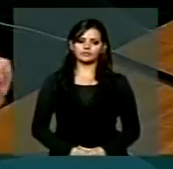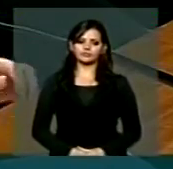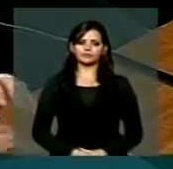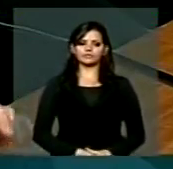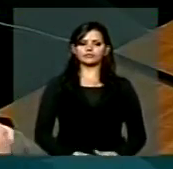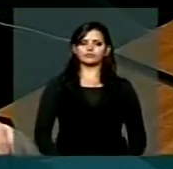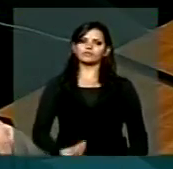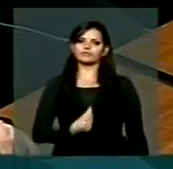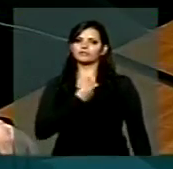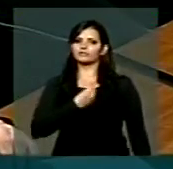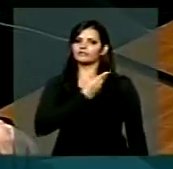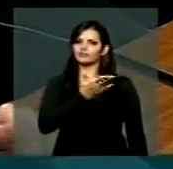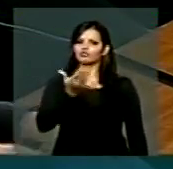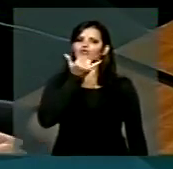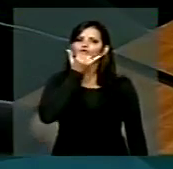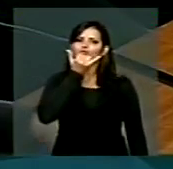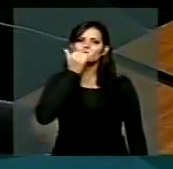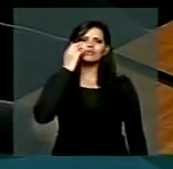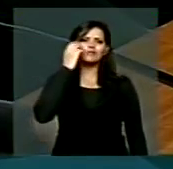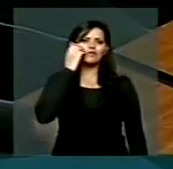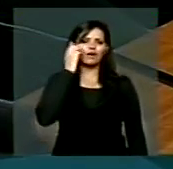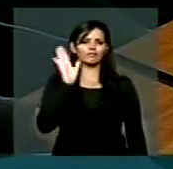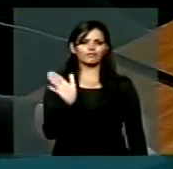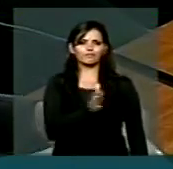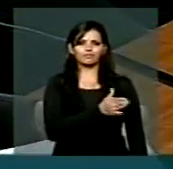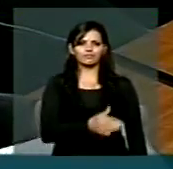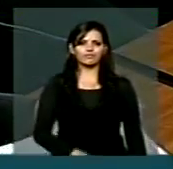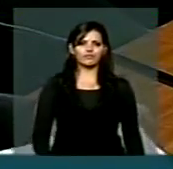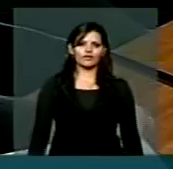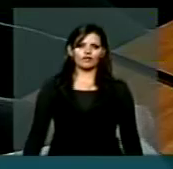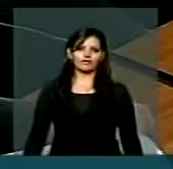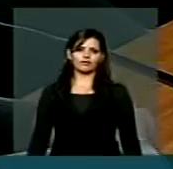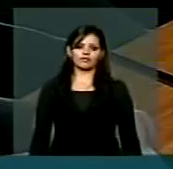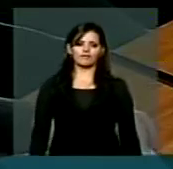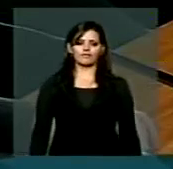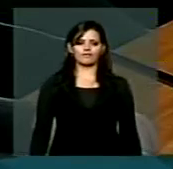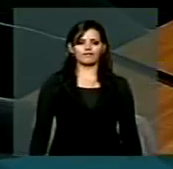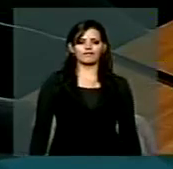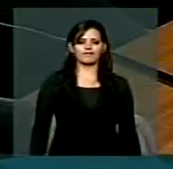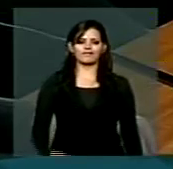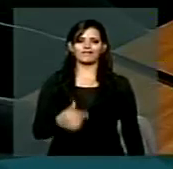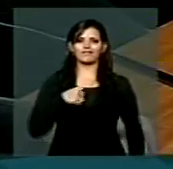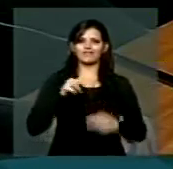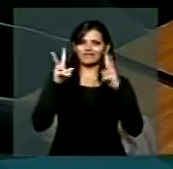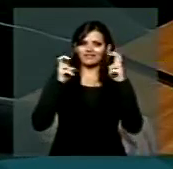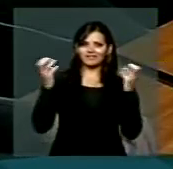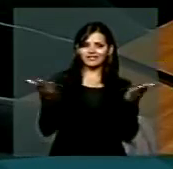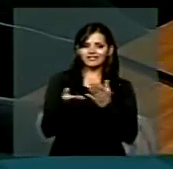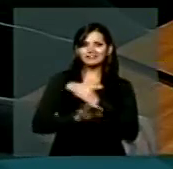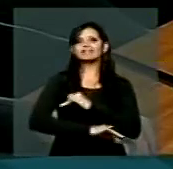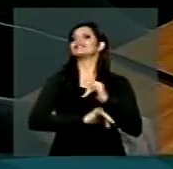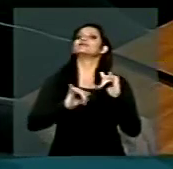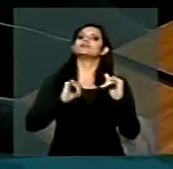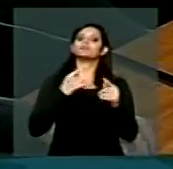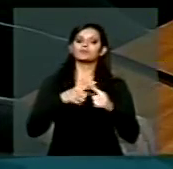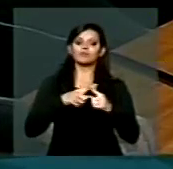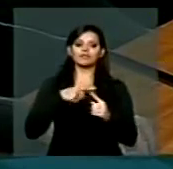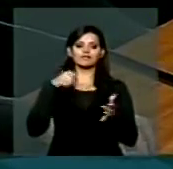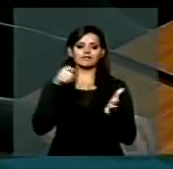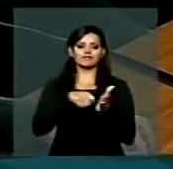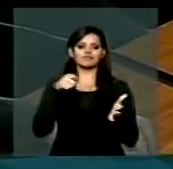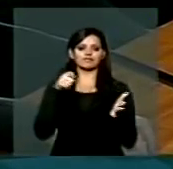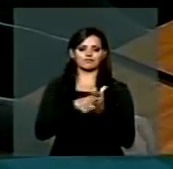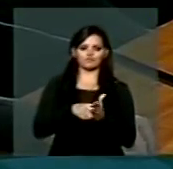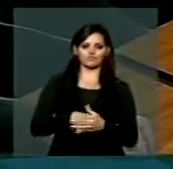com celular ligado, é um assunto que exige